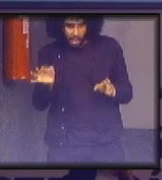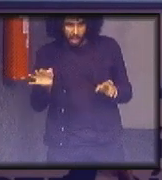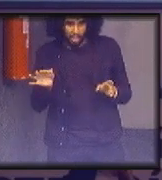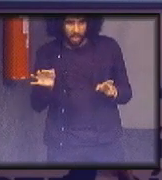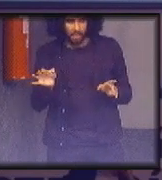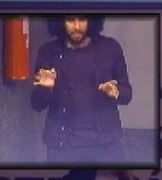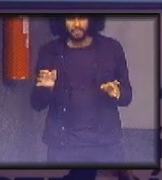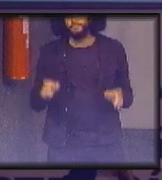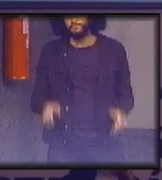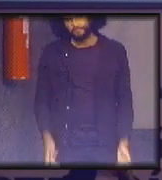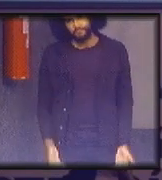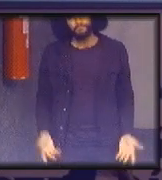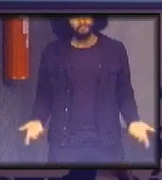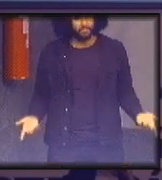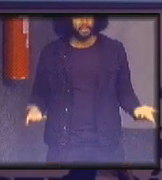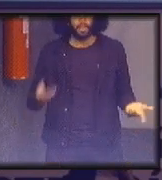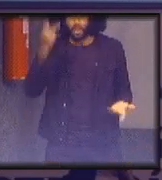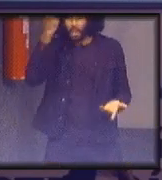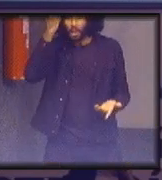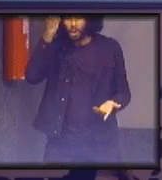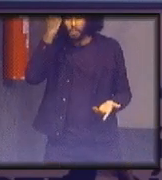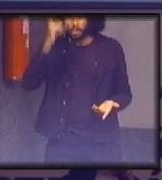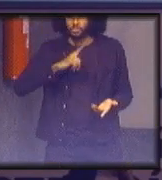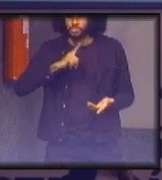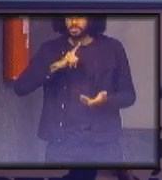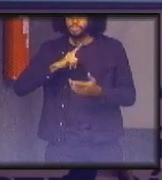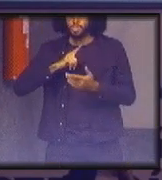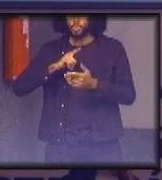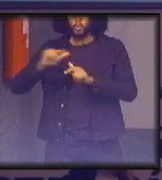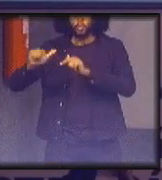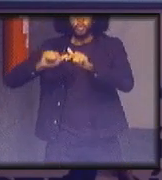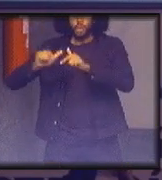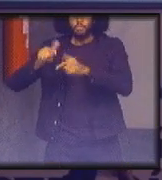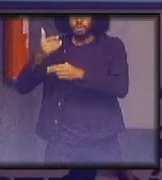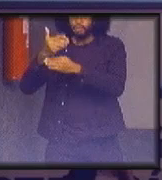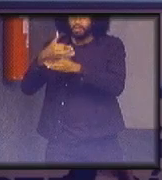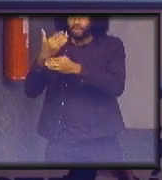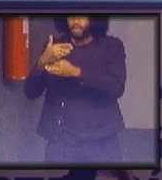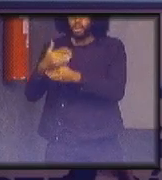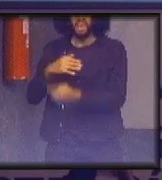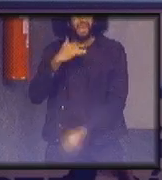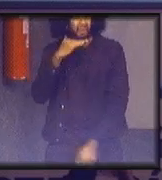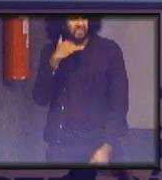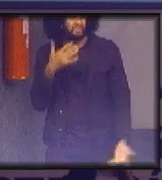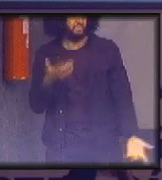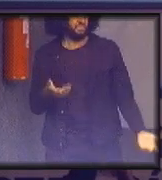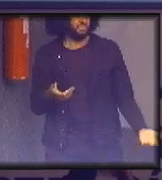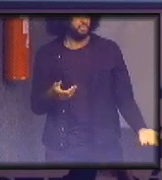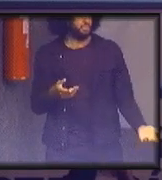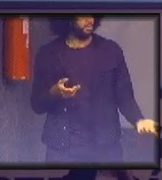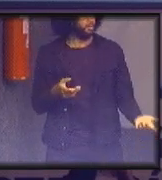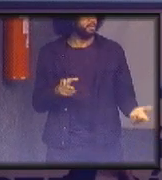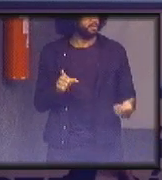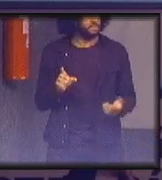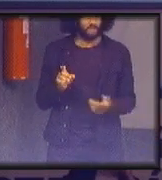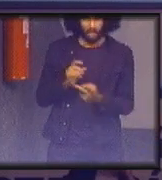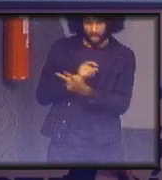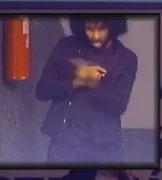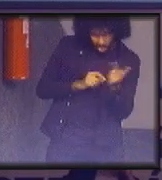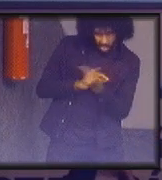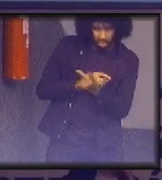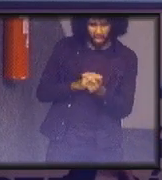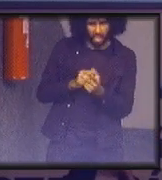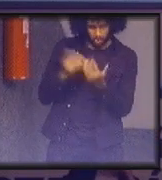todo mundo na cidade de São Paulo achava o serviço de táxi um nicho isso foi só isso foi